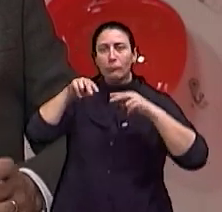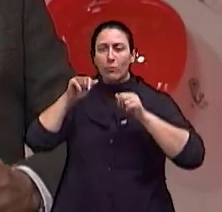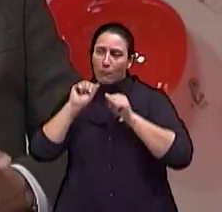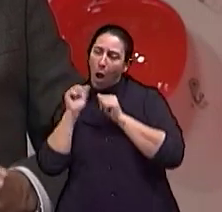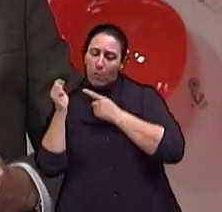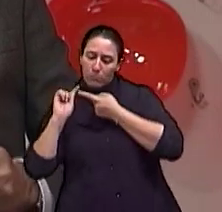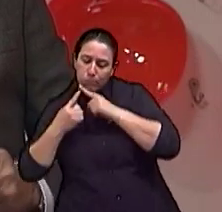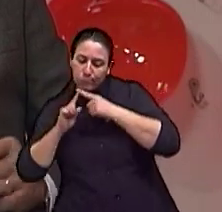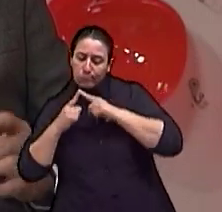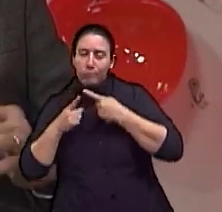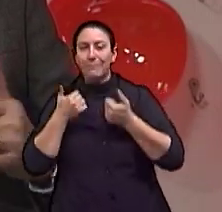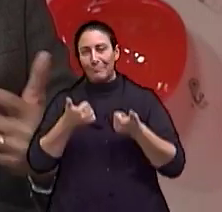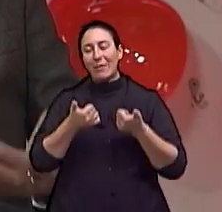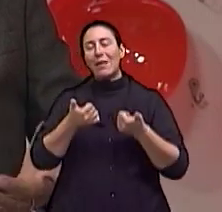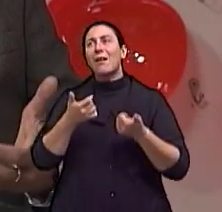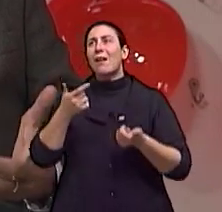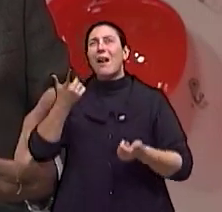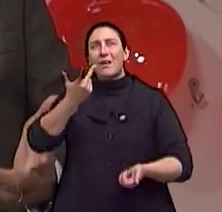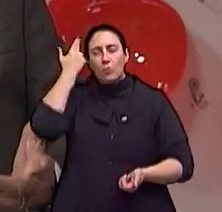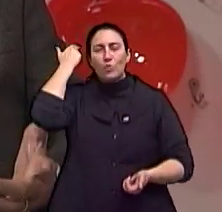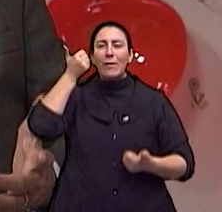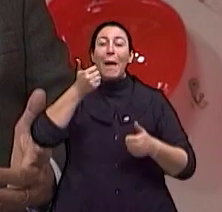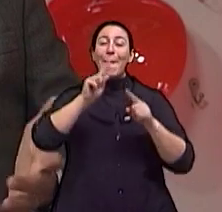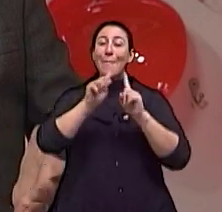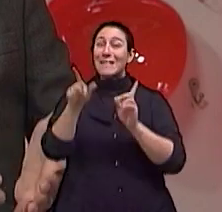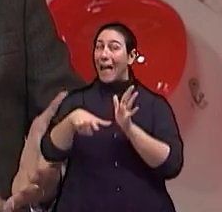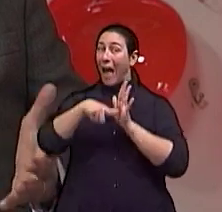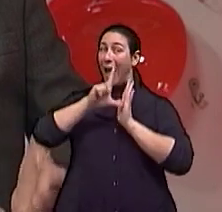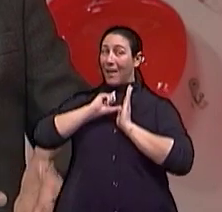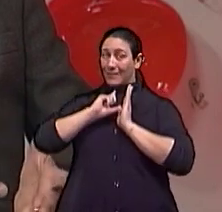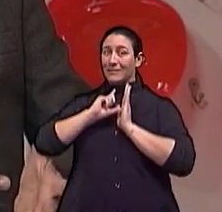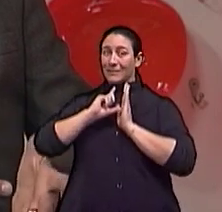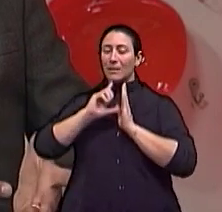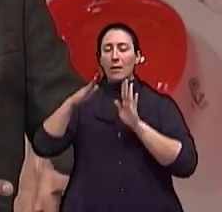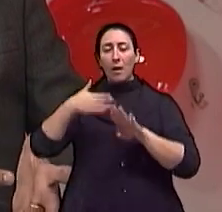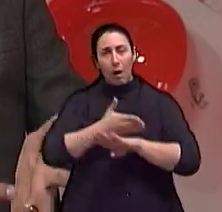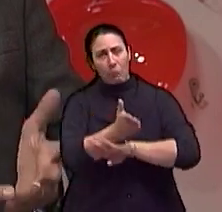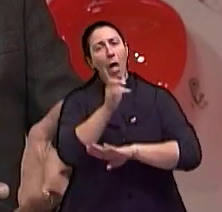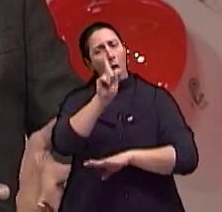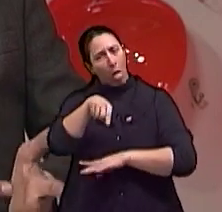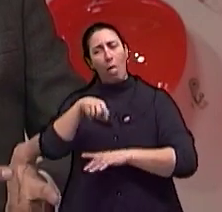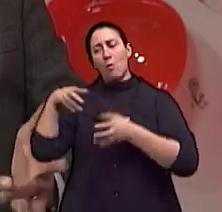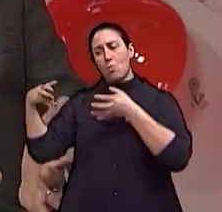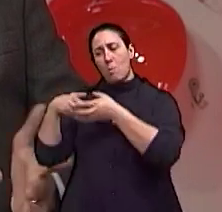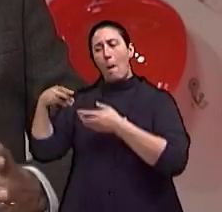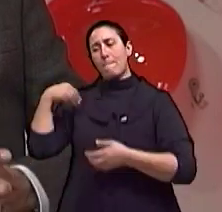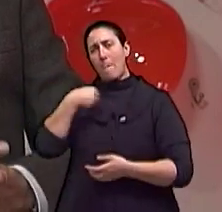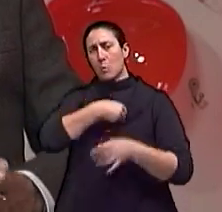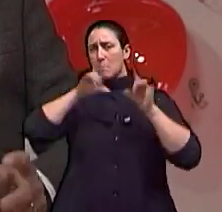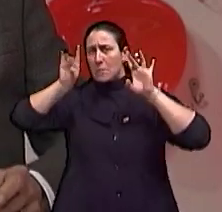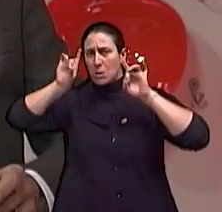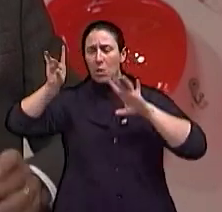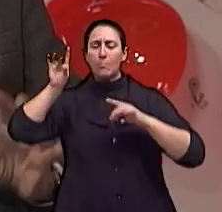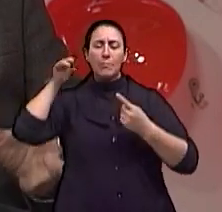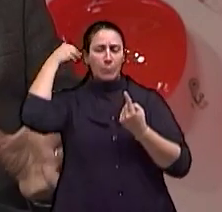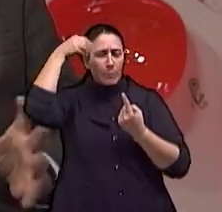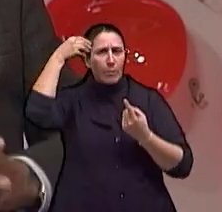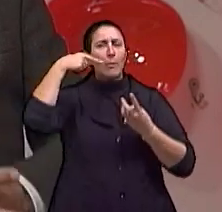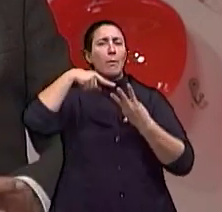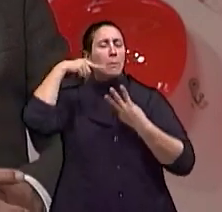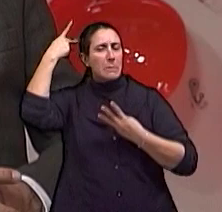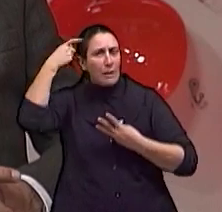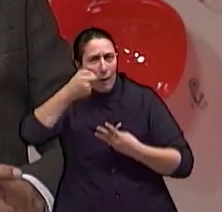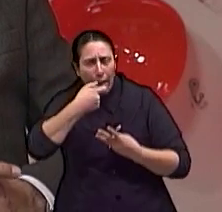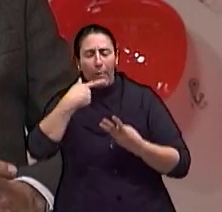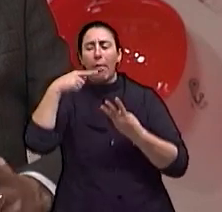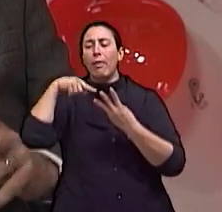ponta executora da cirurgia, mas a triagem, toda ela é feita pelo grupo da neurologia e da psicologia e da psiquiatria. O neurologista orienta,